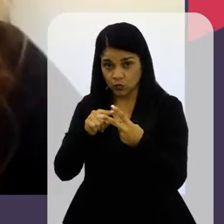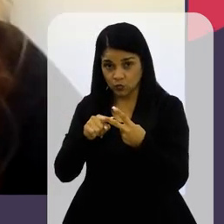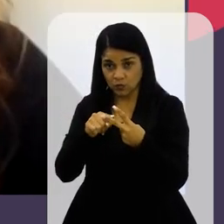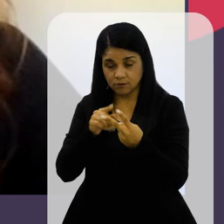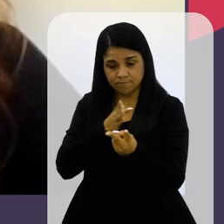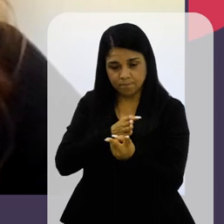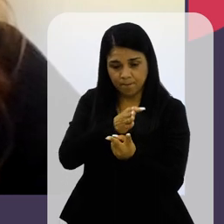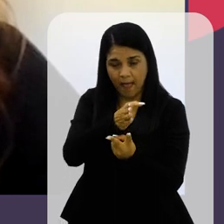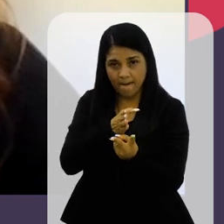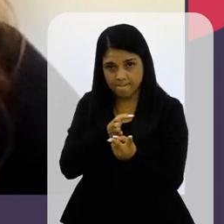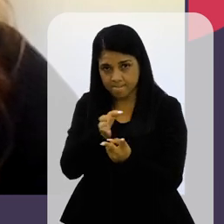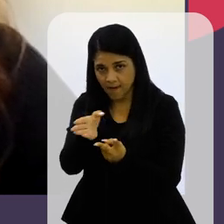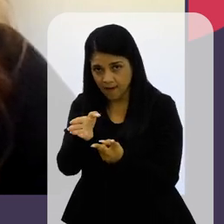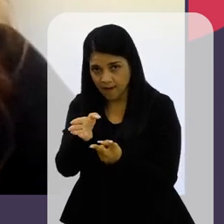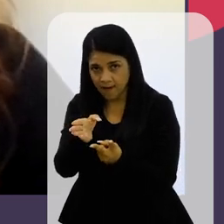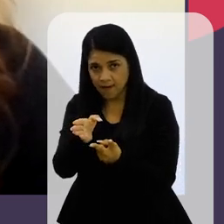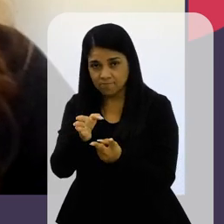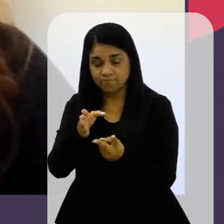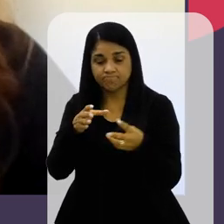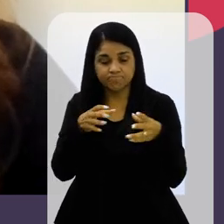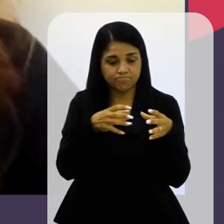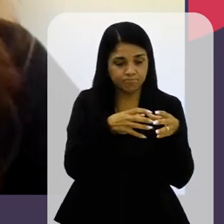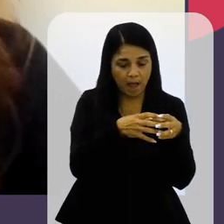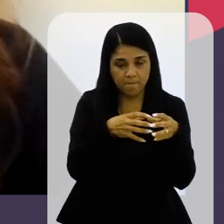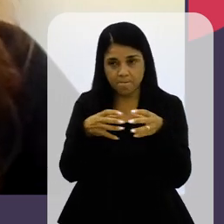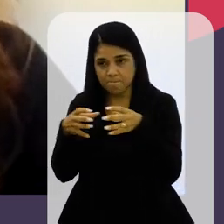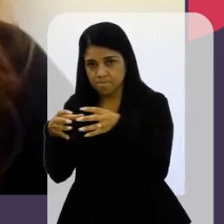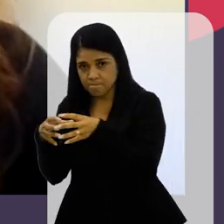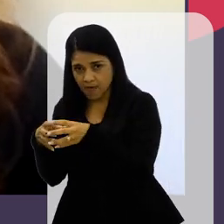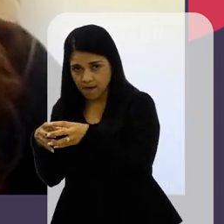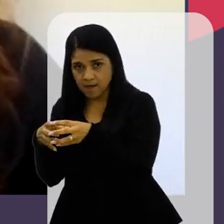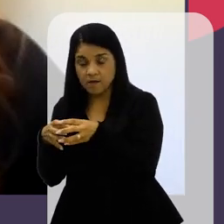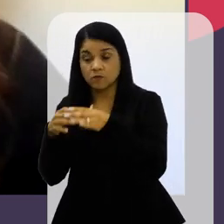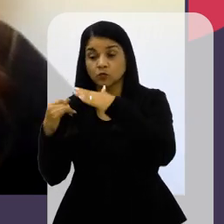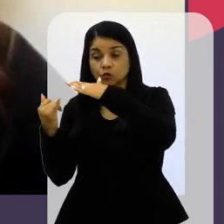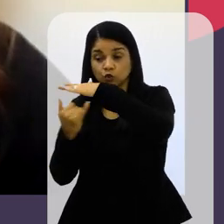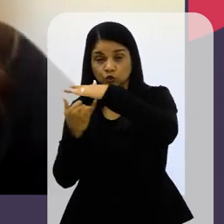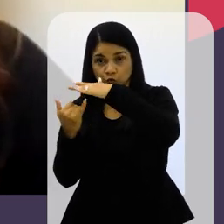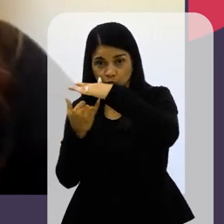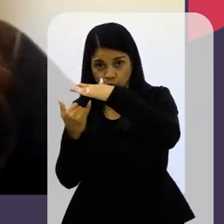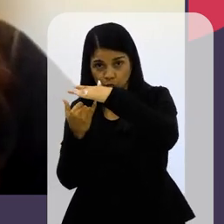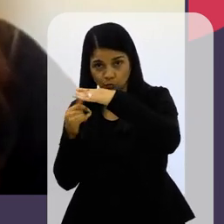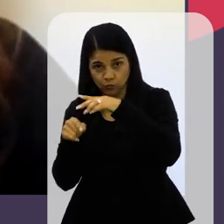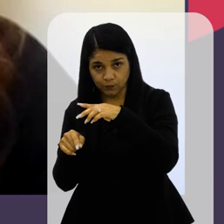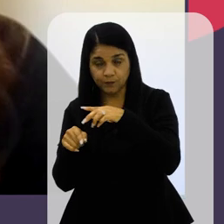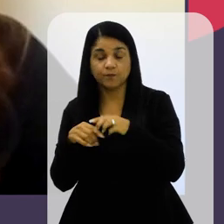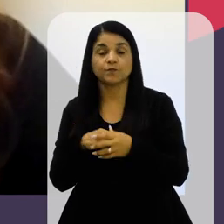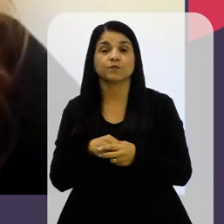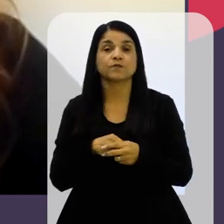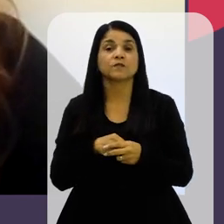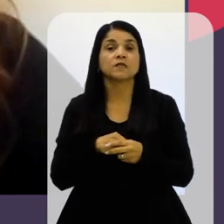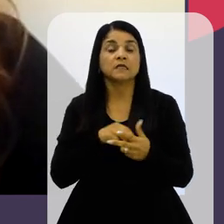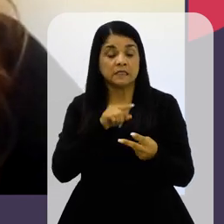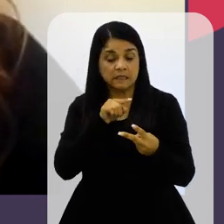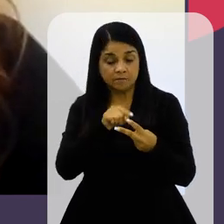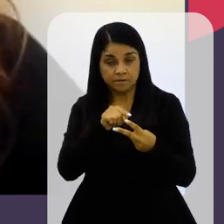Duas Principais Classificações De acordo Com o Instituto São